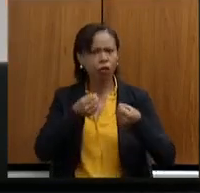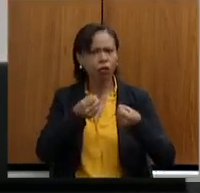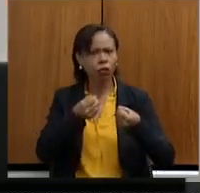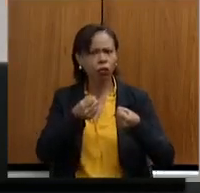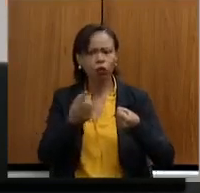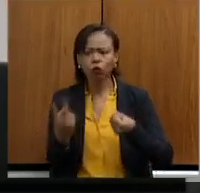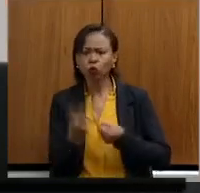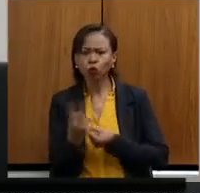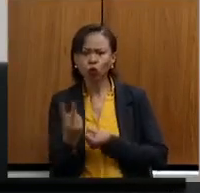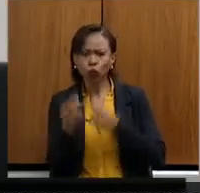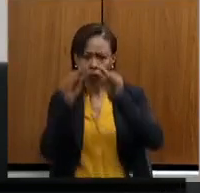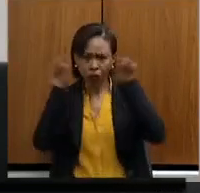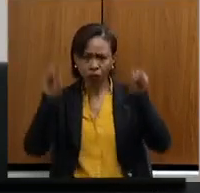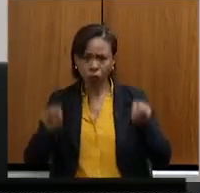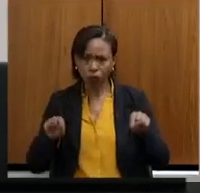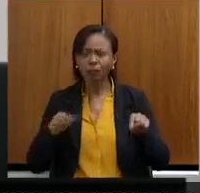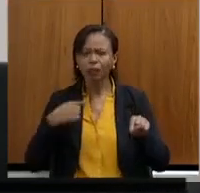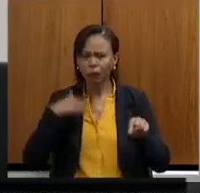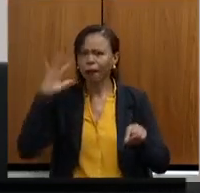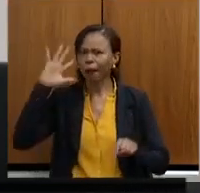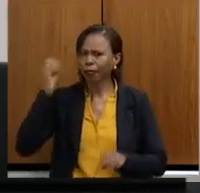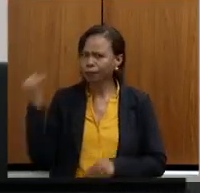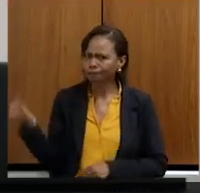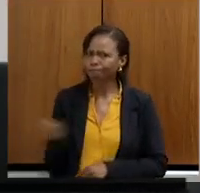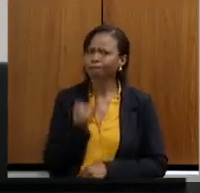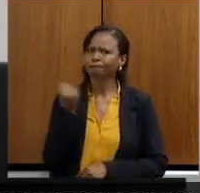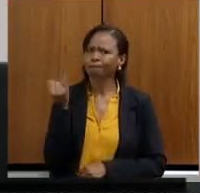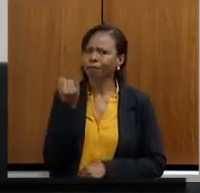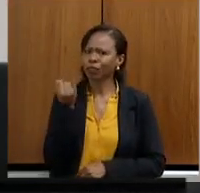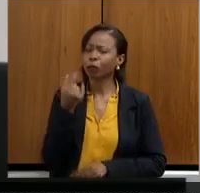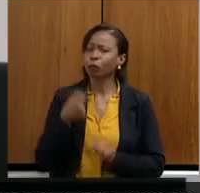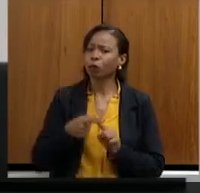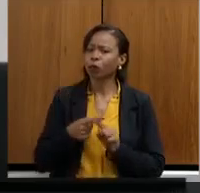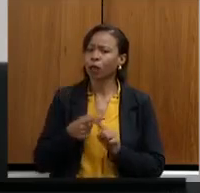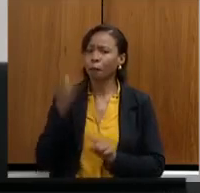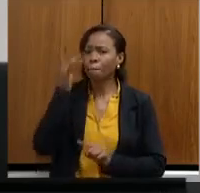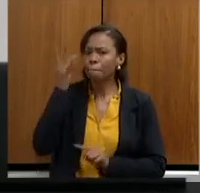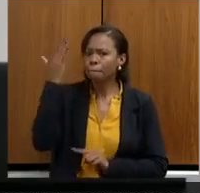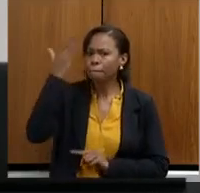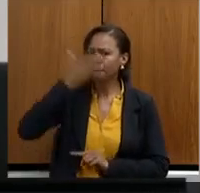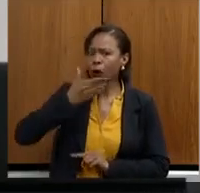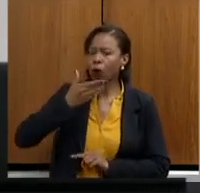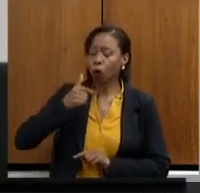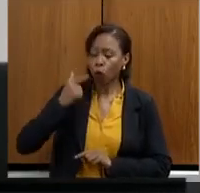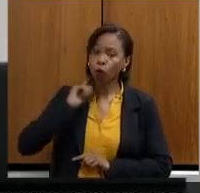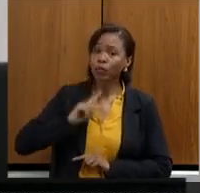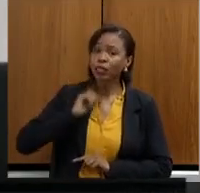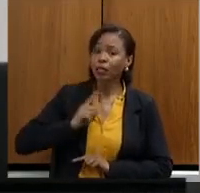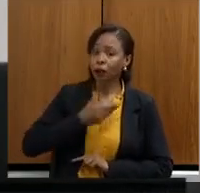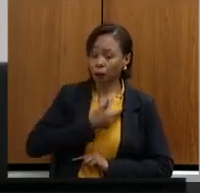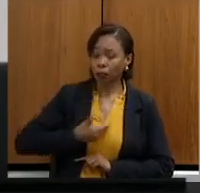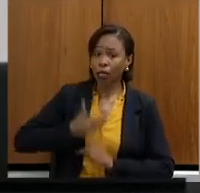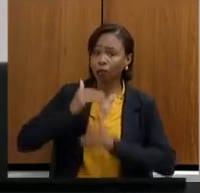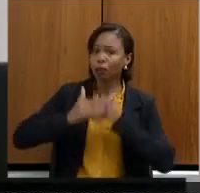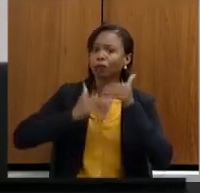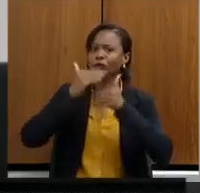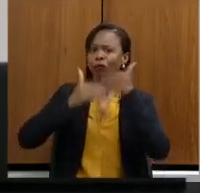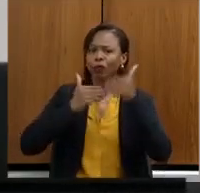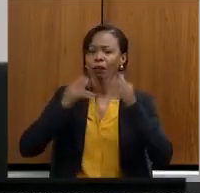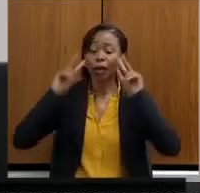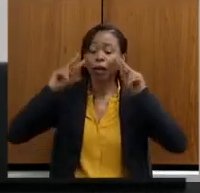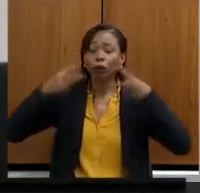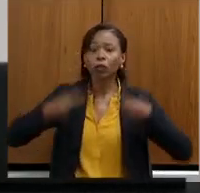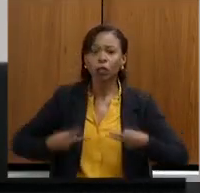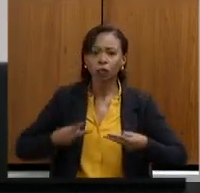para mim, foi um ponto crucial, uma demonstração de evolução do Estado no reconhecimento de cada servidor do